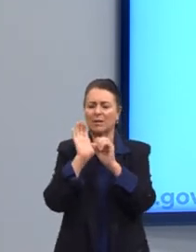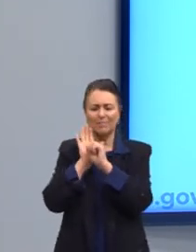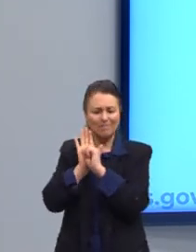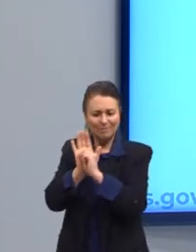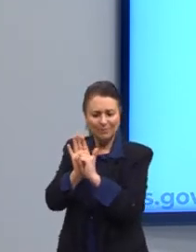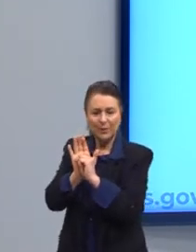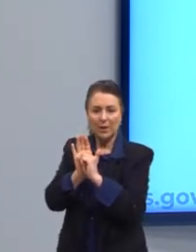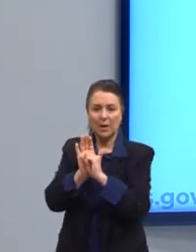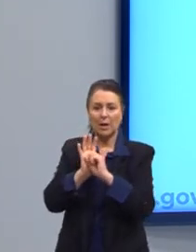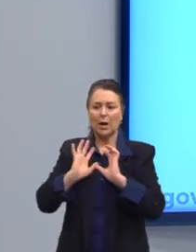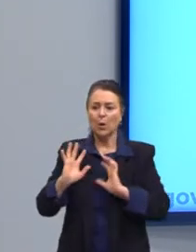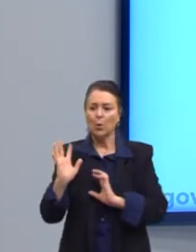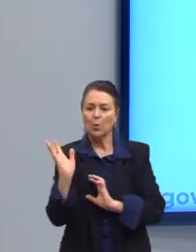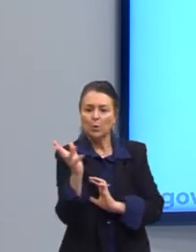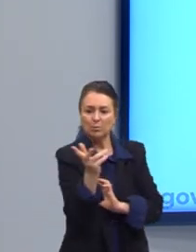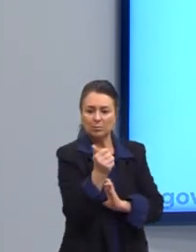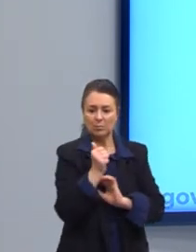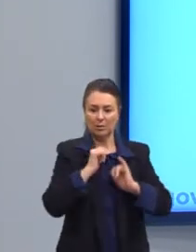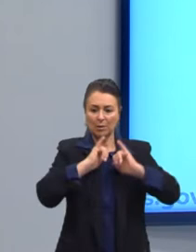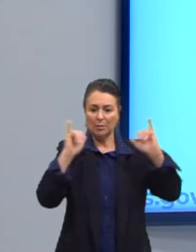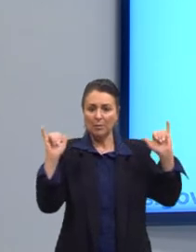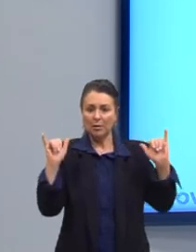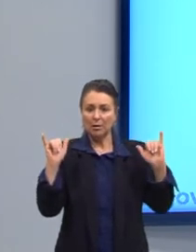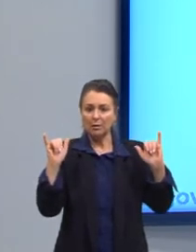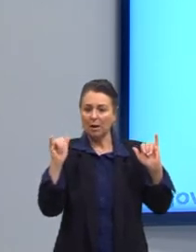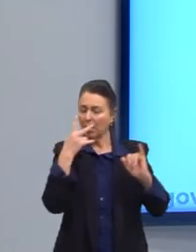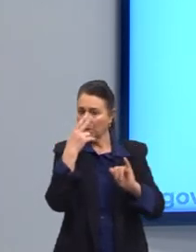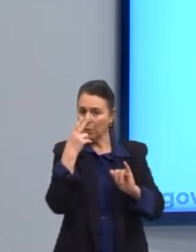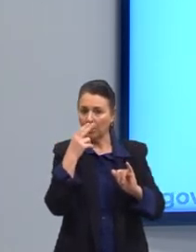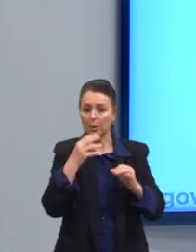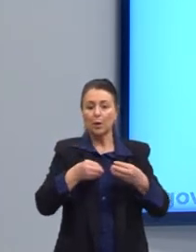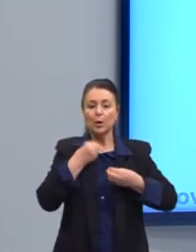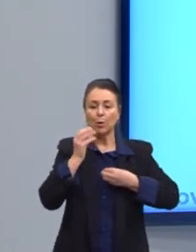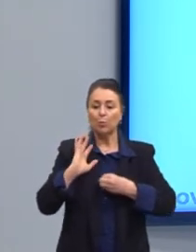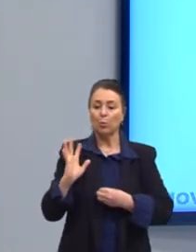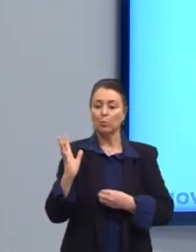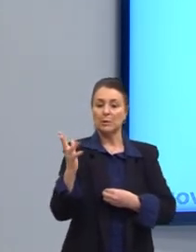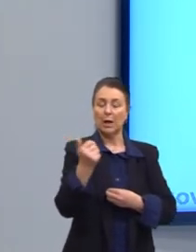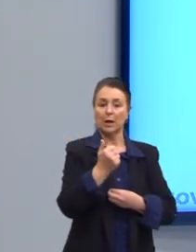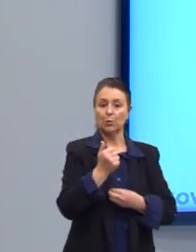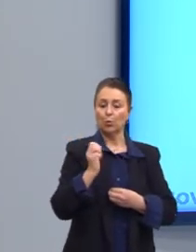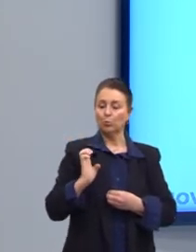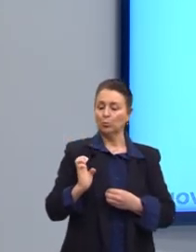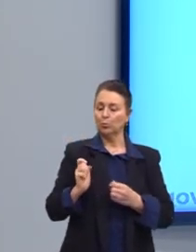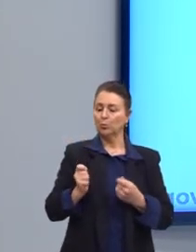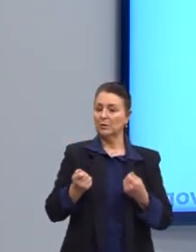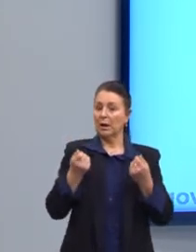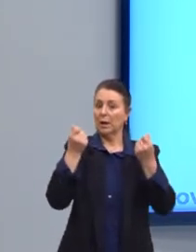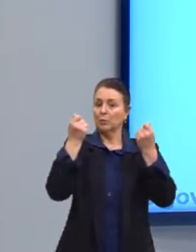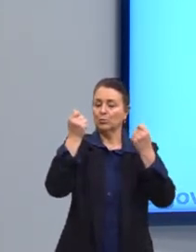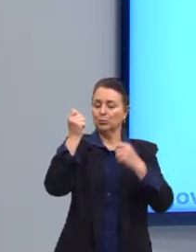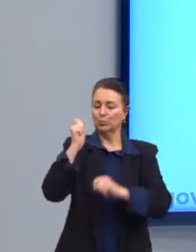propaganda ser, o consumo ser muito igual. E o consumo como status, como valor, como